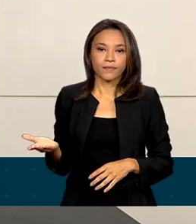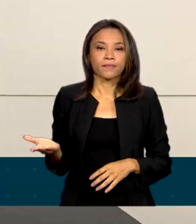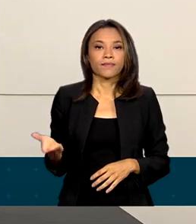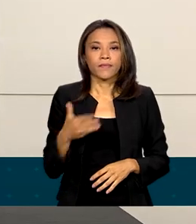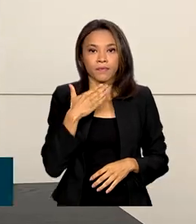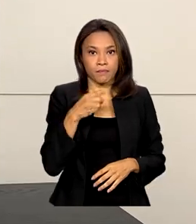DPVAT